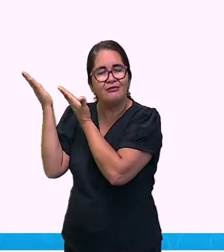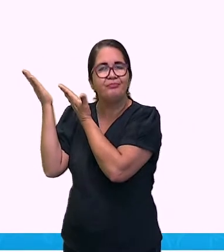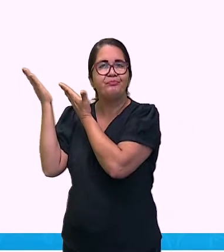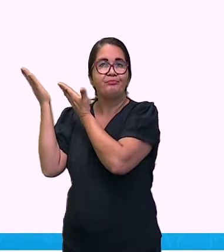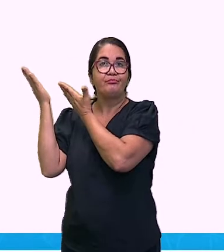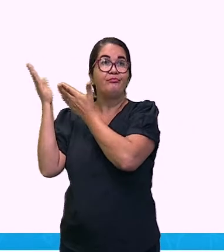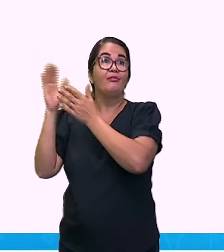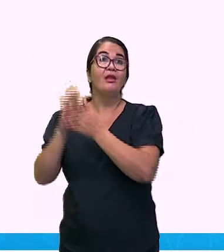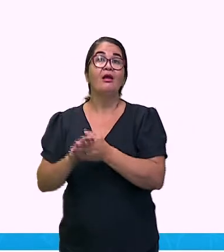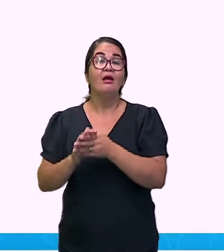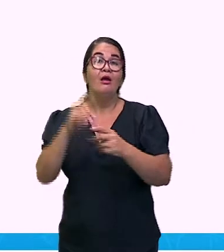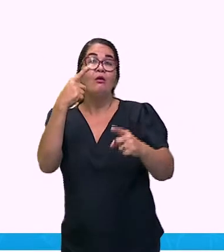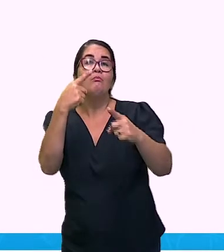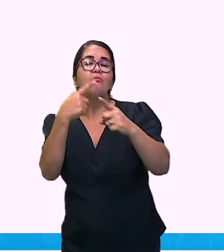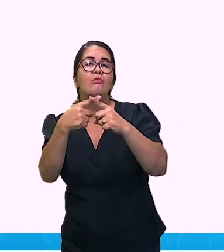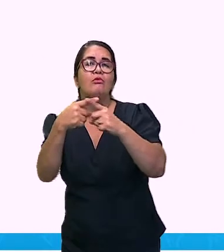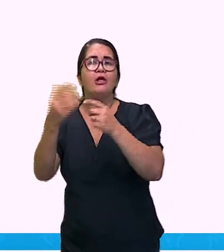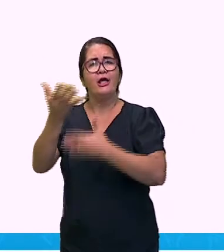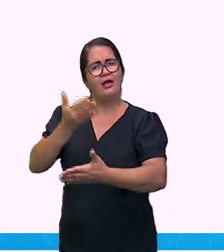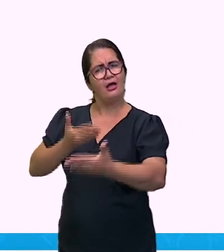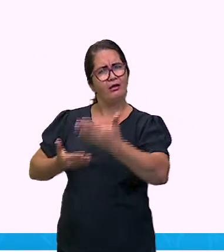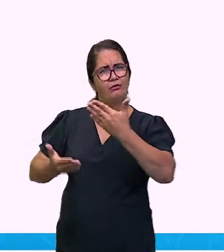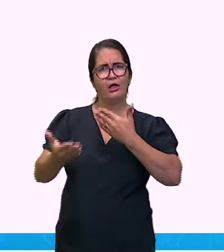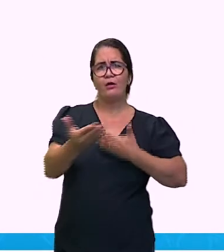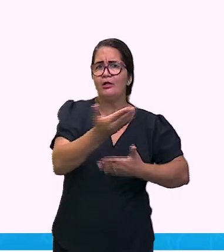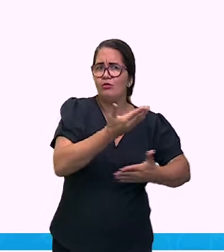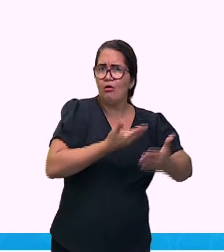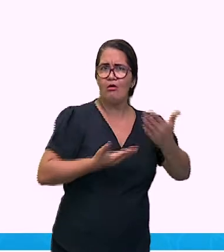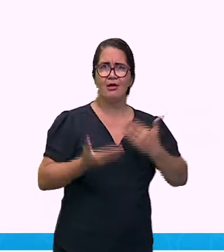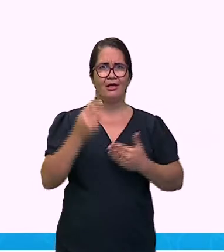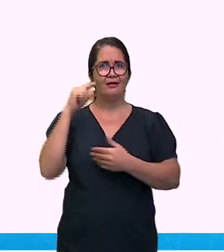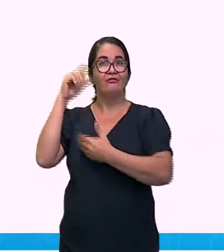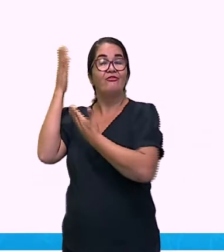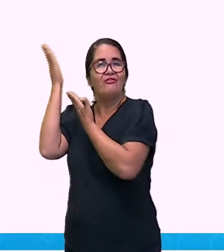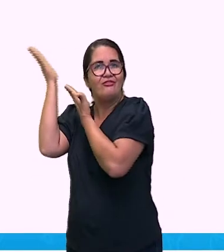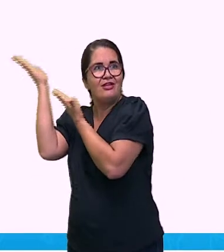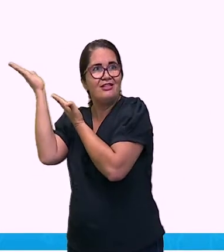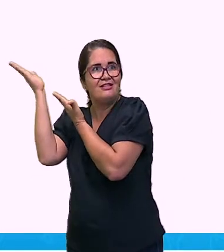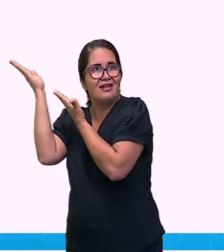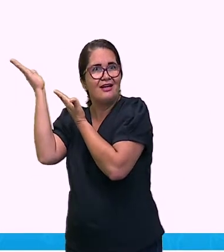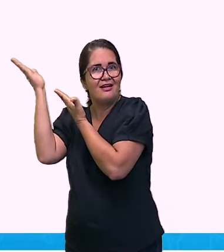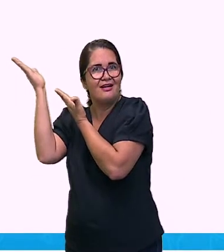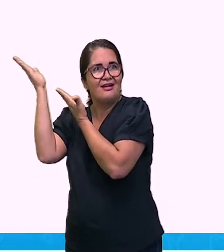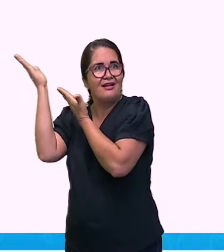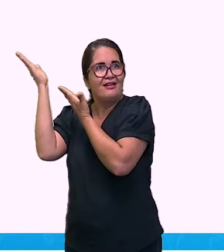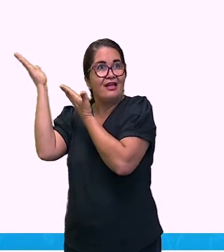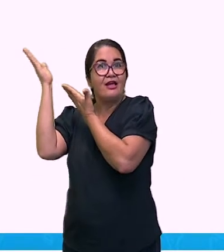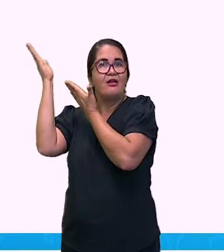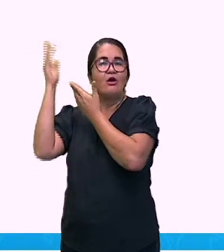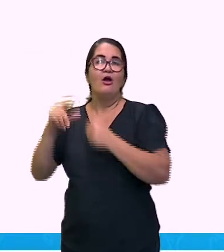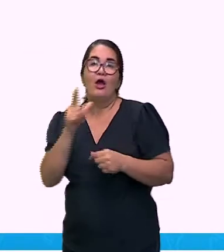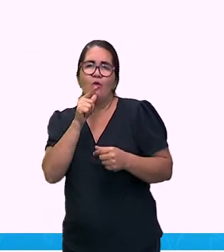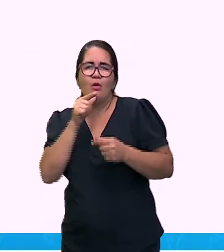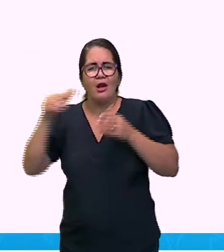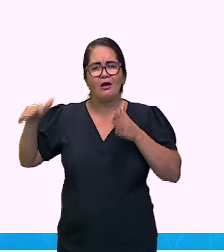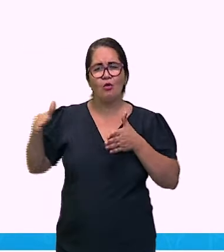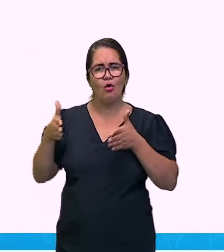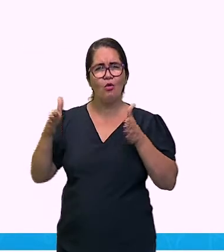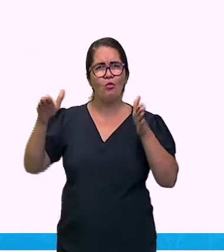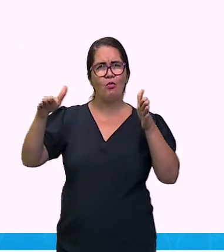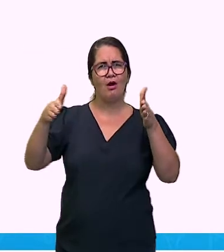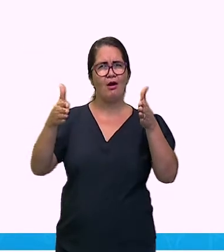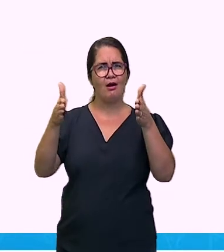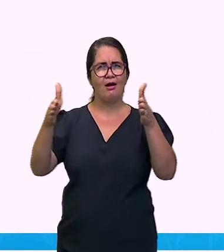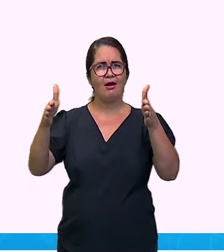ó, nós temos a Lagoa do Bispo. Essa lagoa, gente, ela é em missa. Isso aqui é só